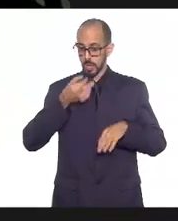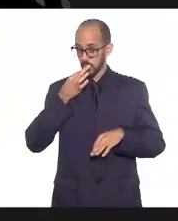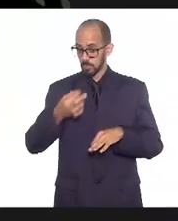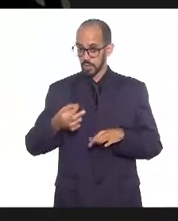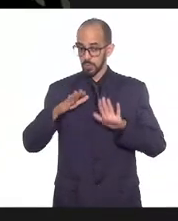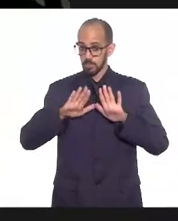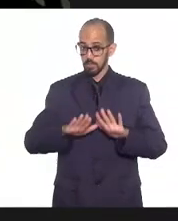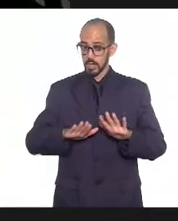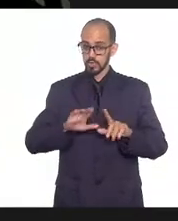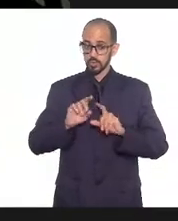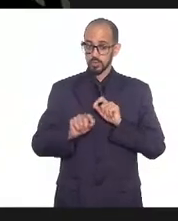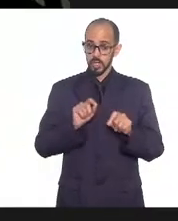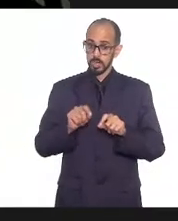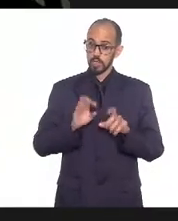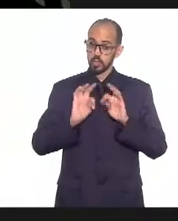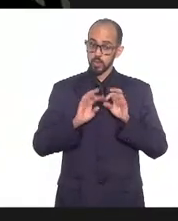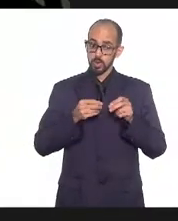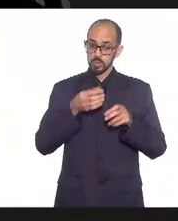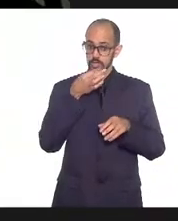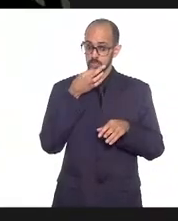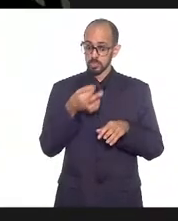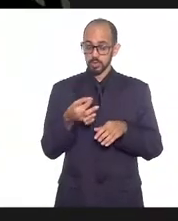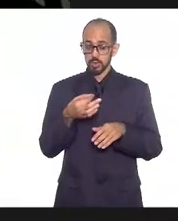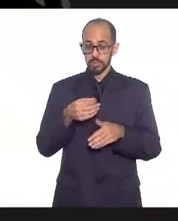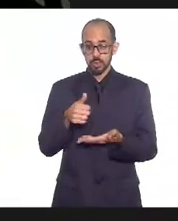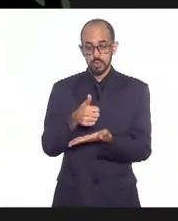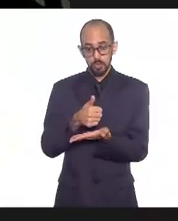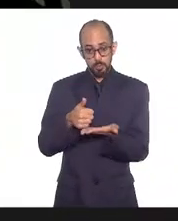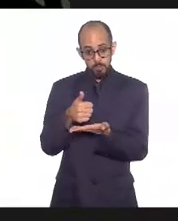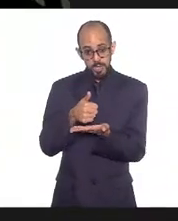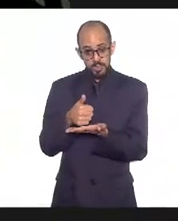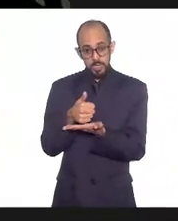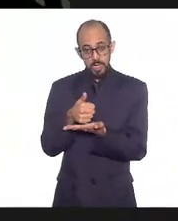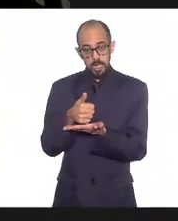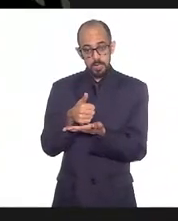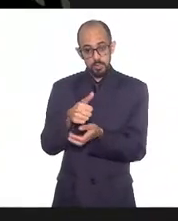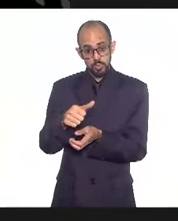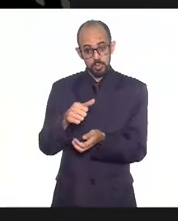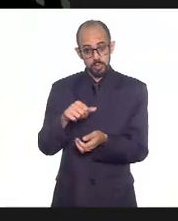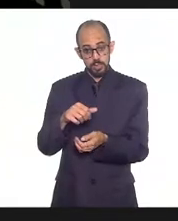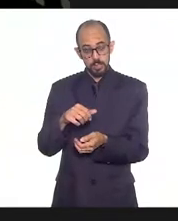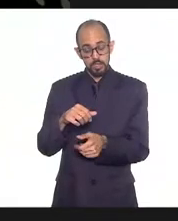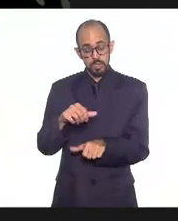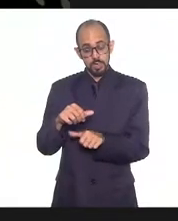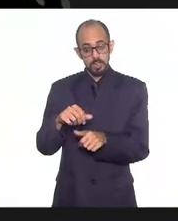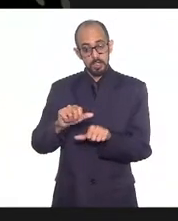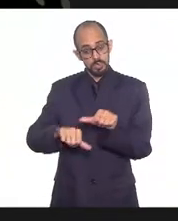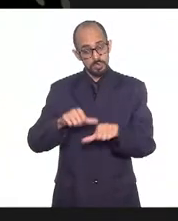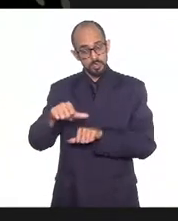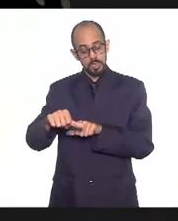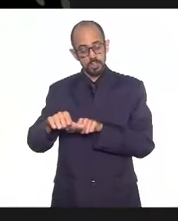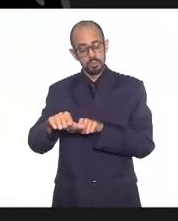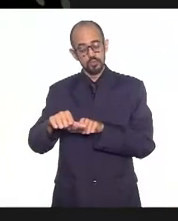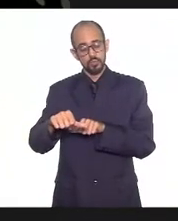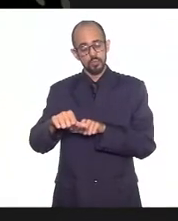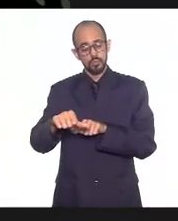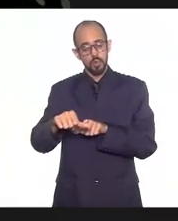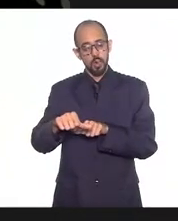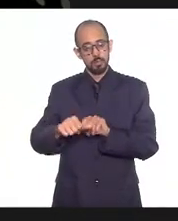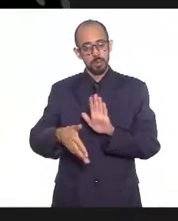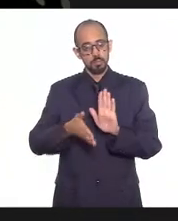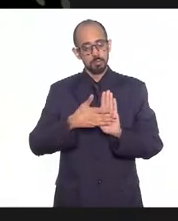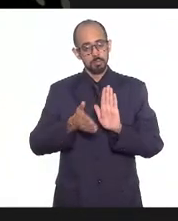mas que essas opiniões se convertam em proposta propriamente dita que